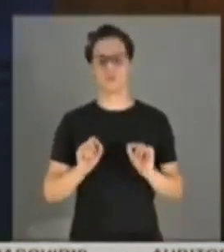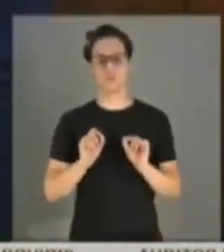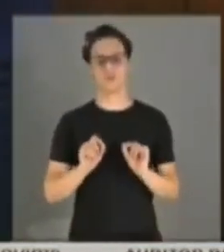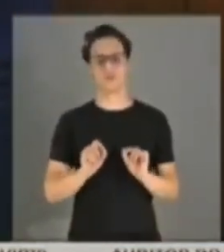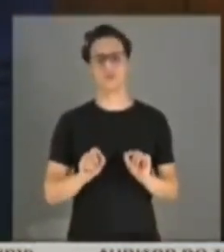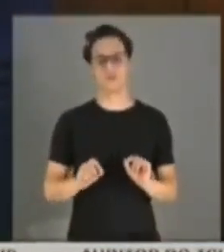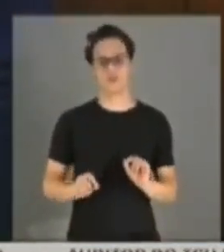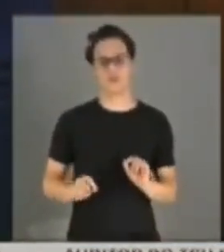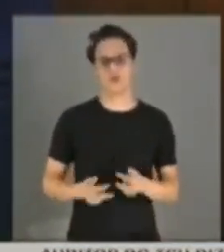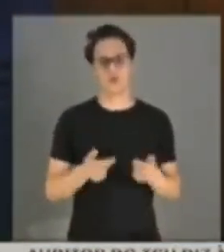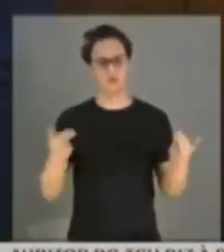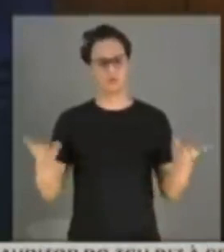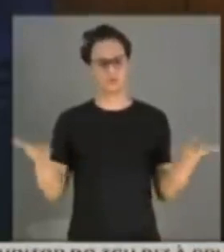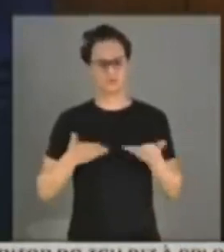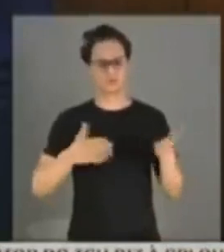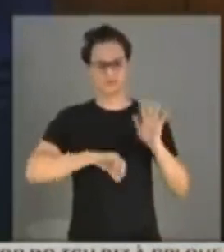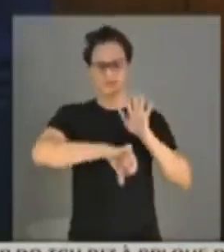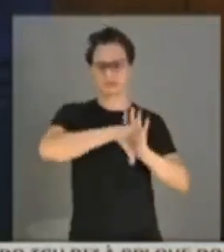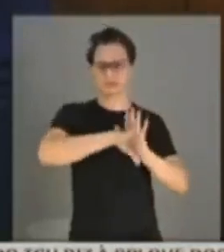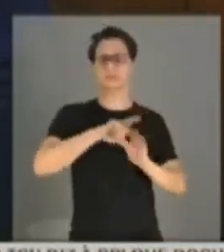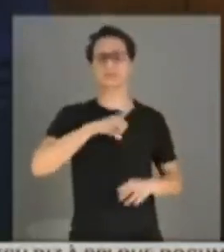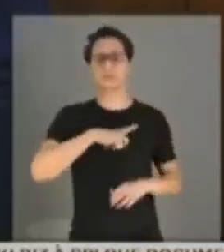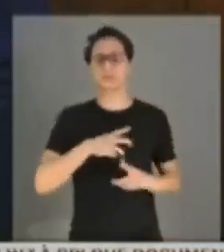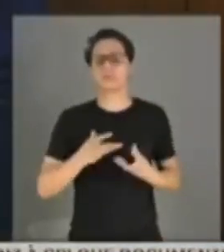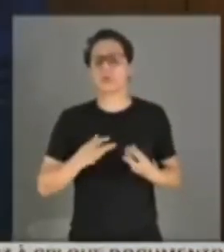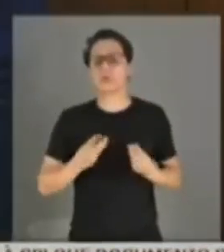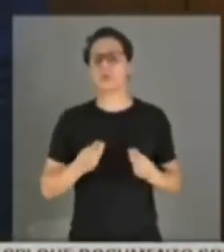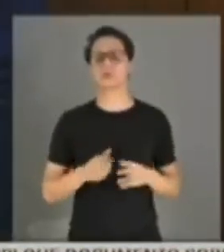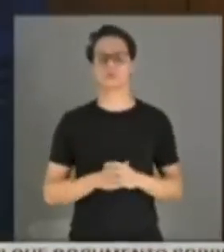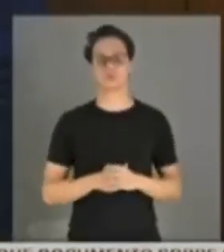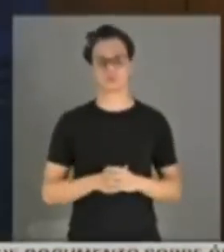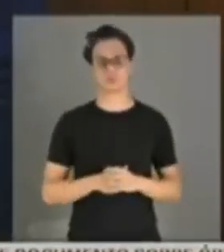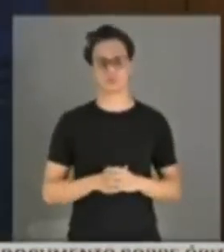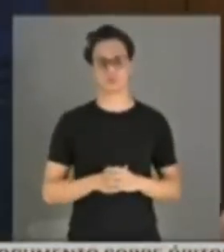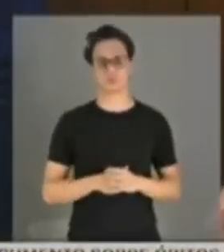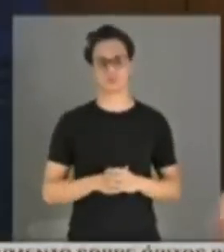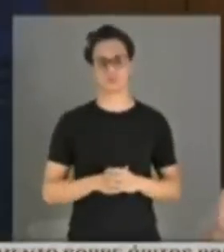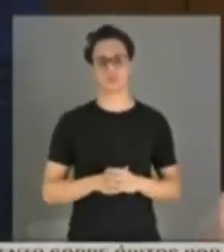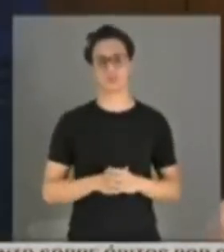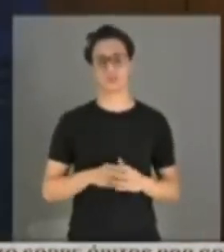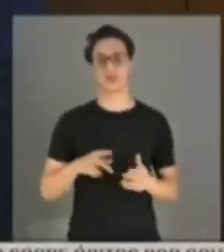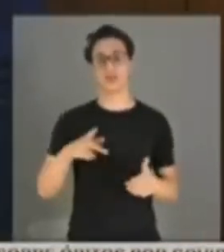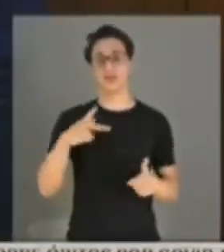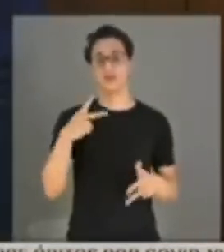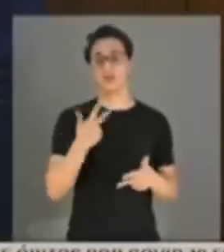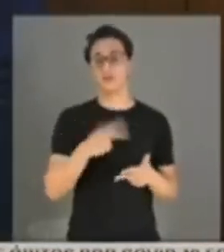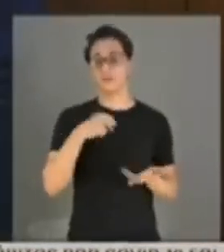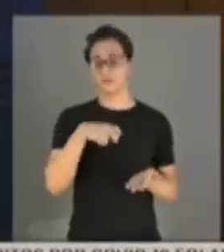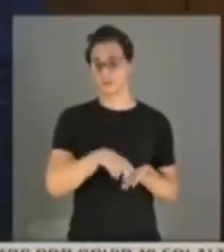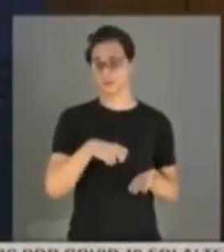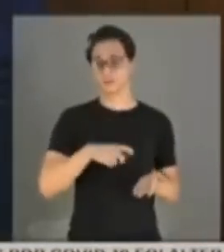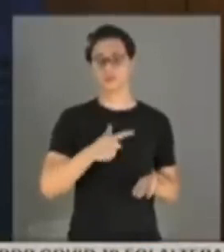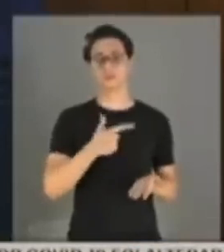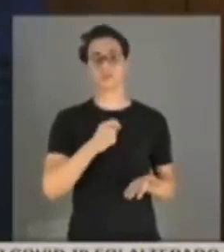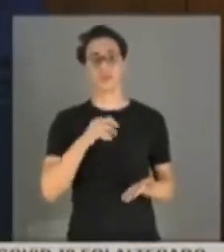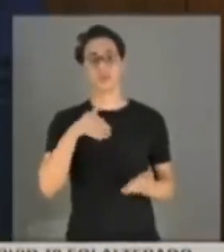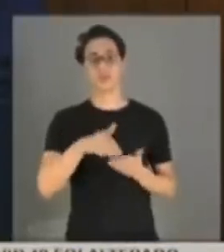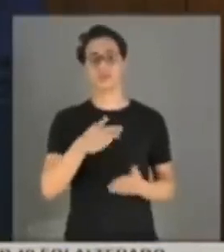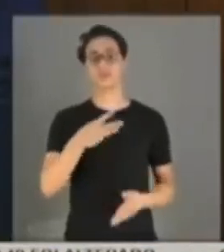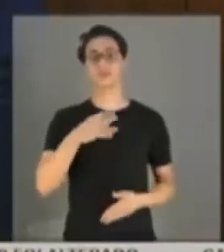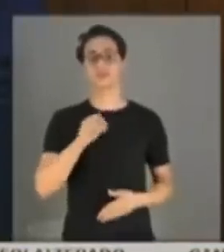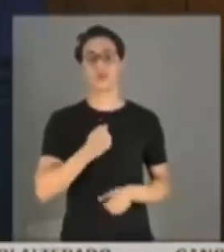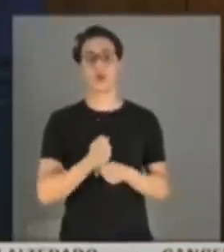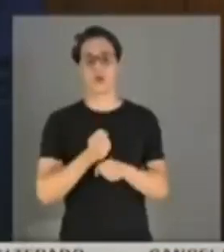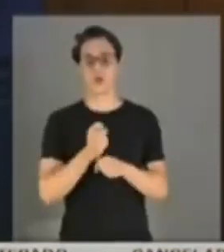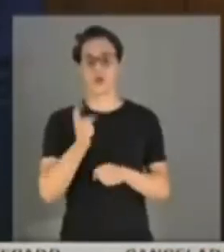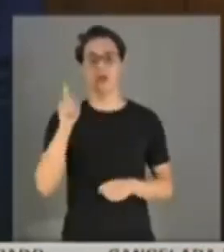de epidemia qualificada com pena de 20 a 30 anos. Pena de 20 a 30 anos. Está lá no artigo 267.